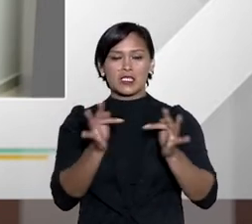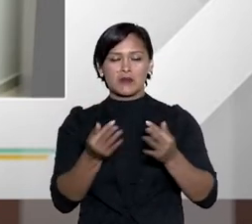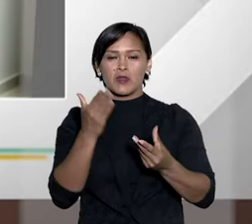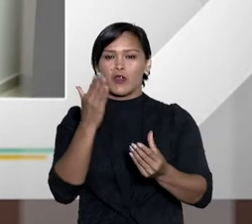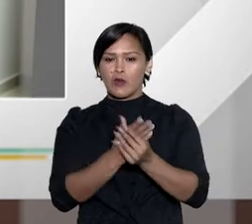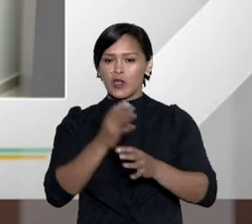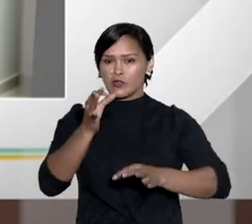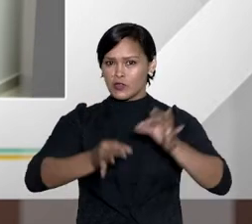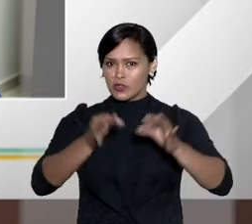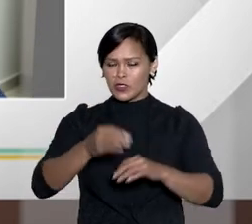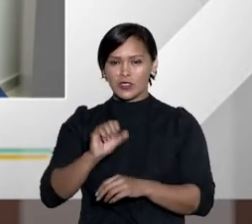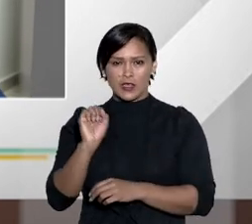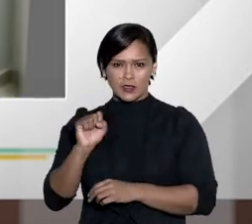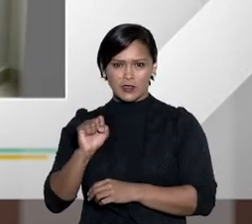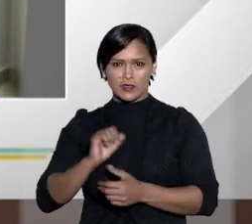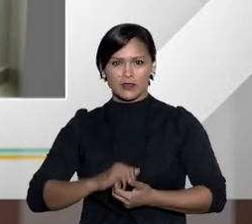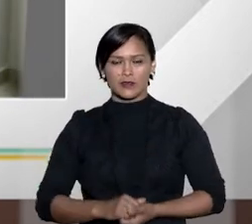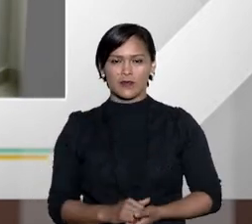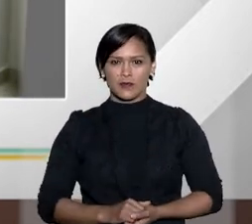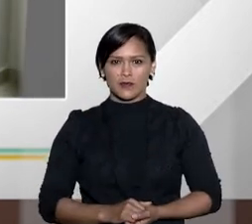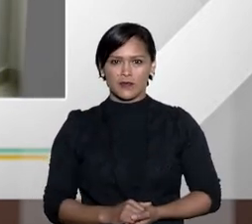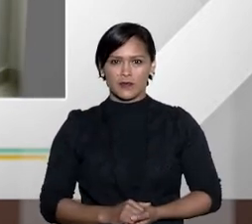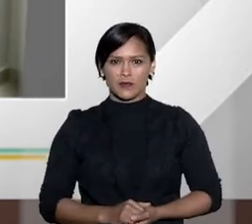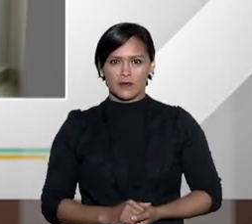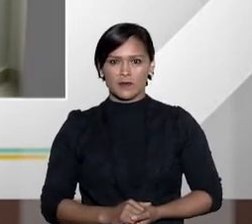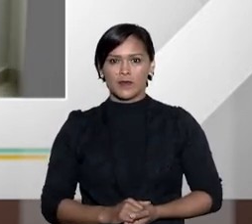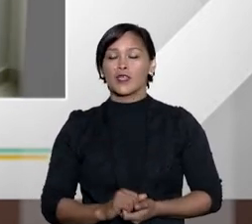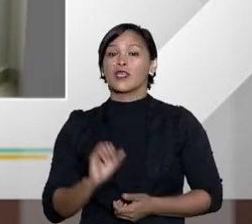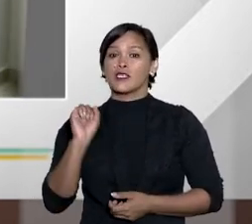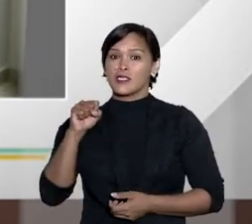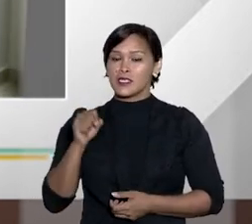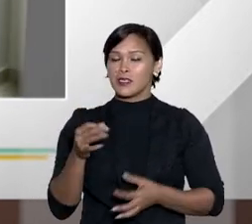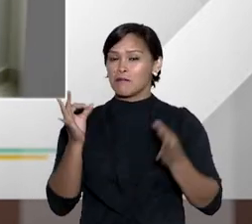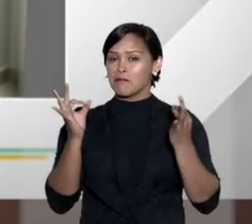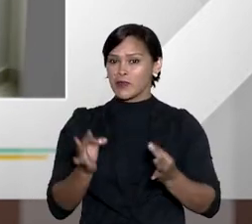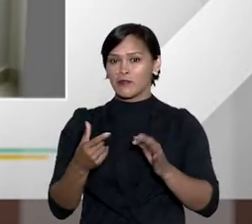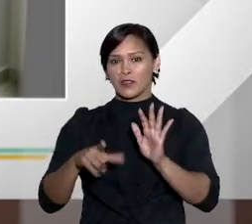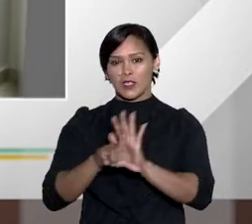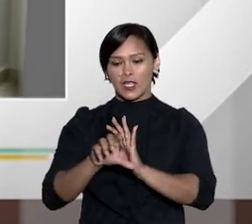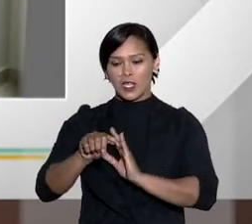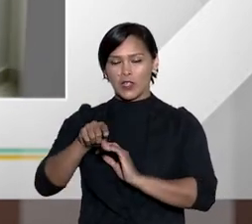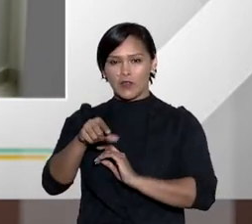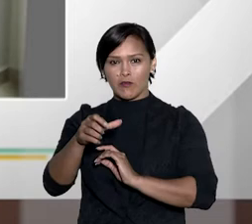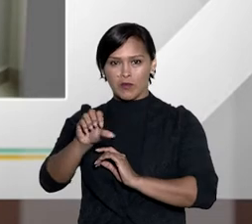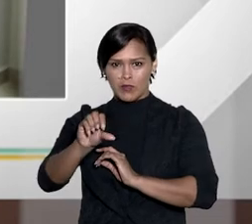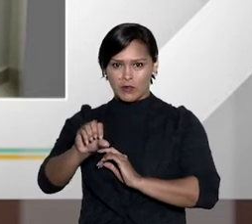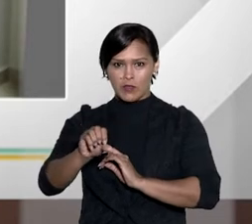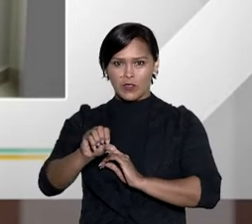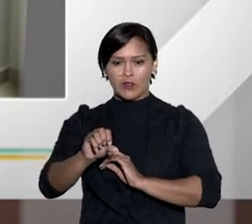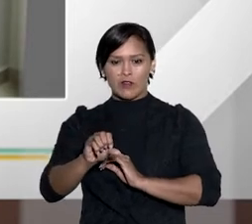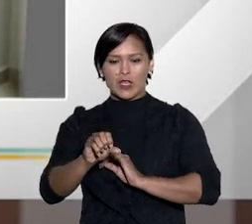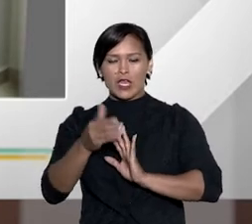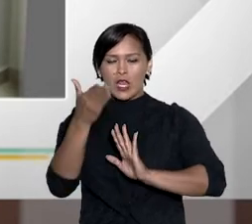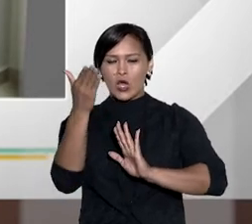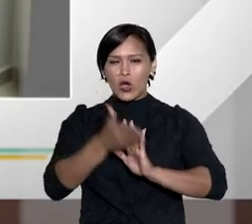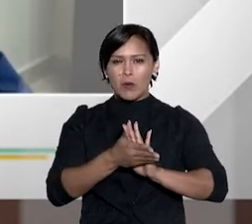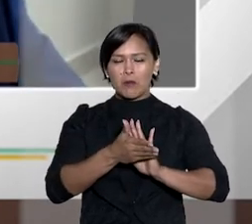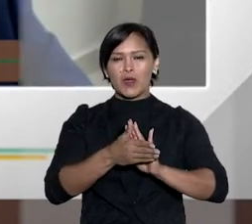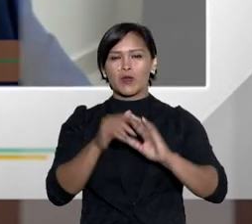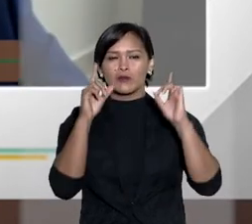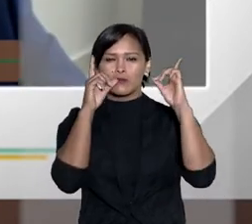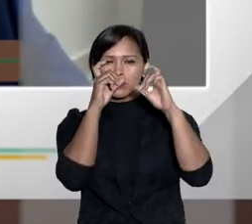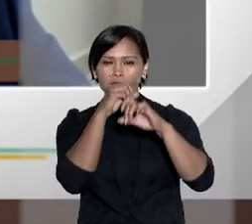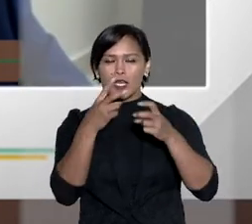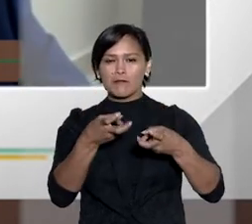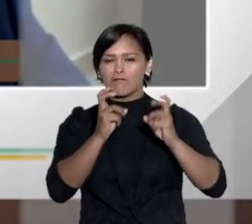isso? Exato. A Lei 9.099, ela rompeu paradigmas. Se nós observarmos o